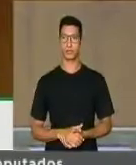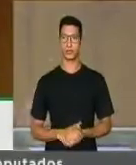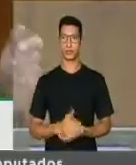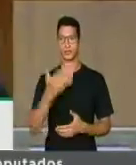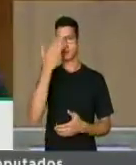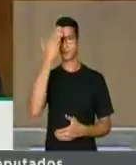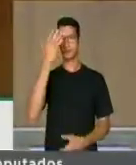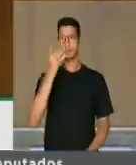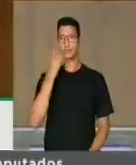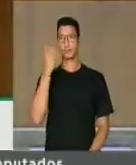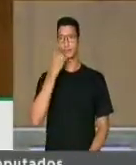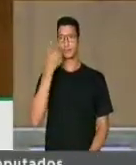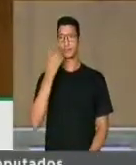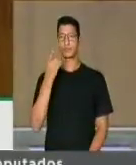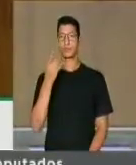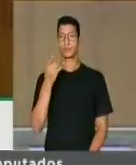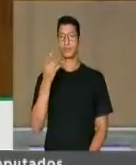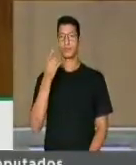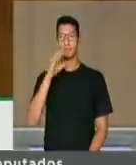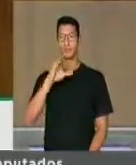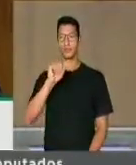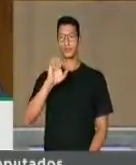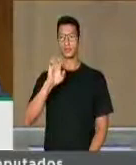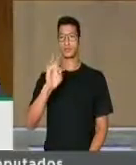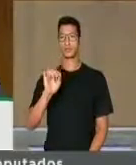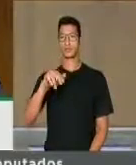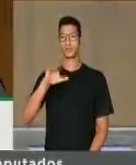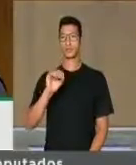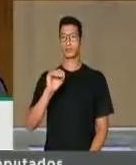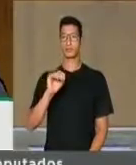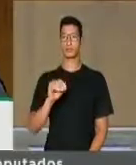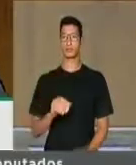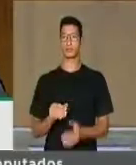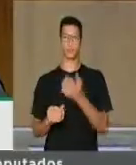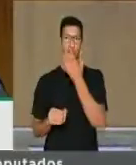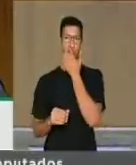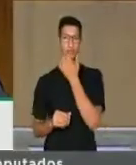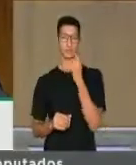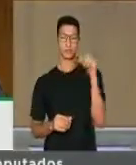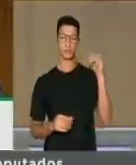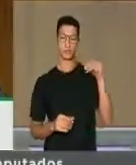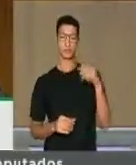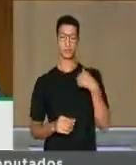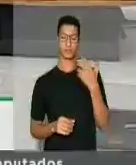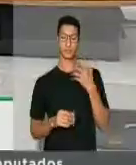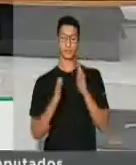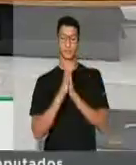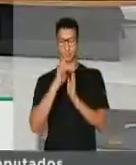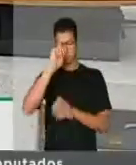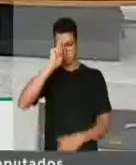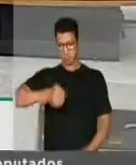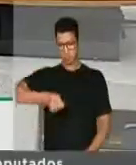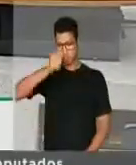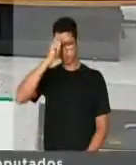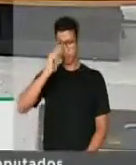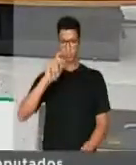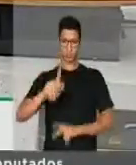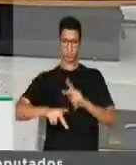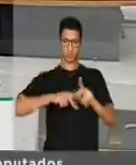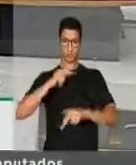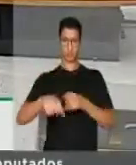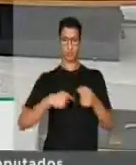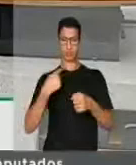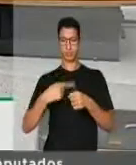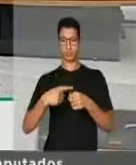Obrigado deputado Francisco Floriano, deputado Caetano, depois deputado Assis Carvalho. Senhor presidente, quero fazer aqui uma homenagem ao povo